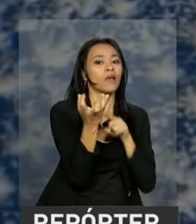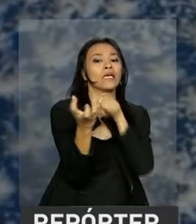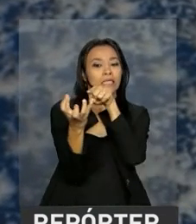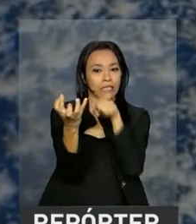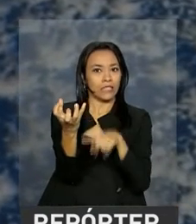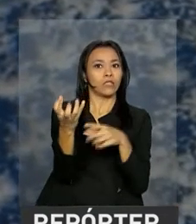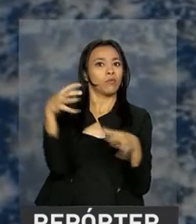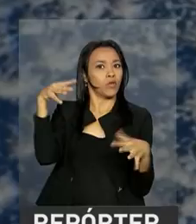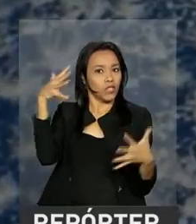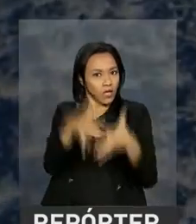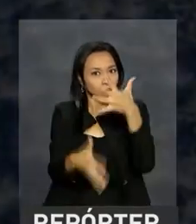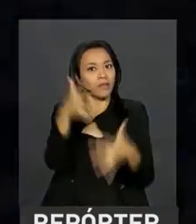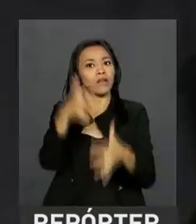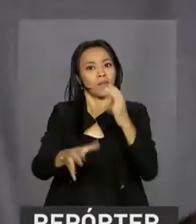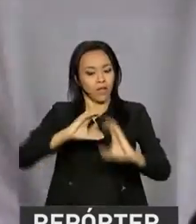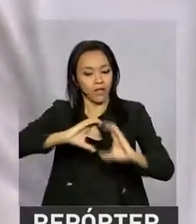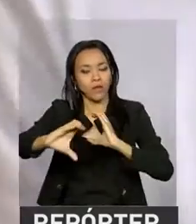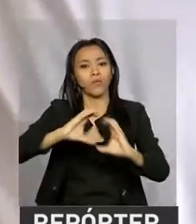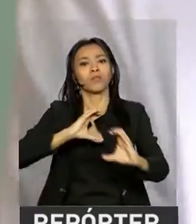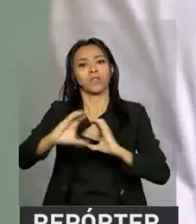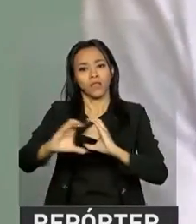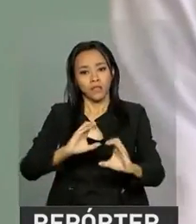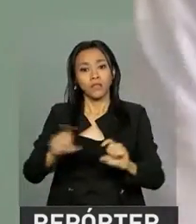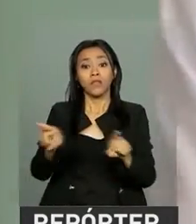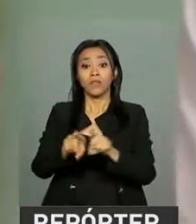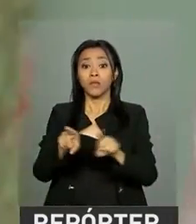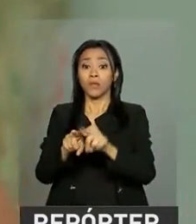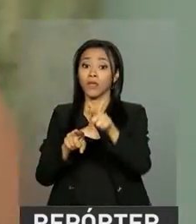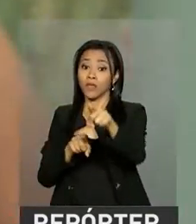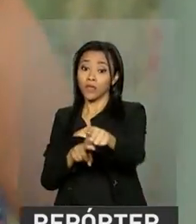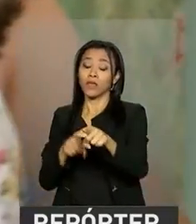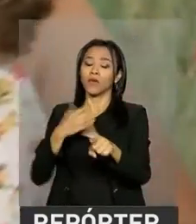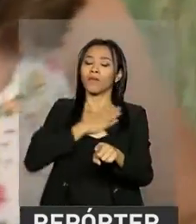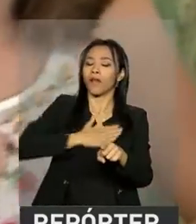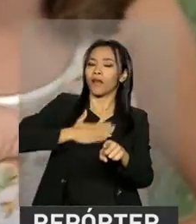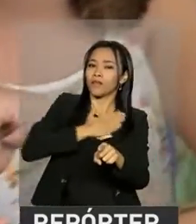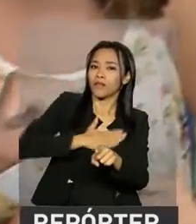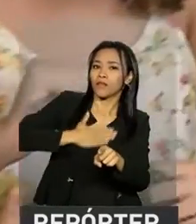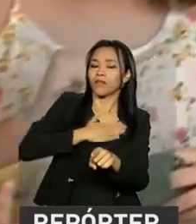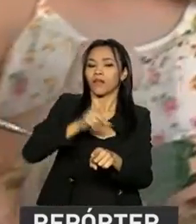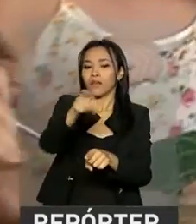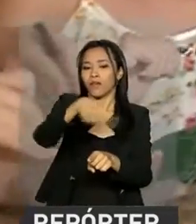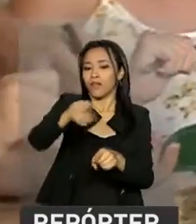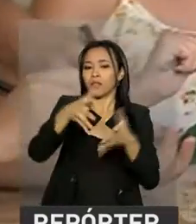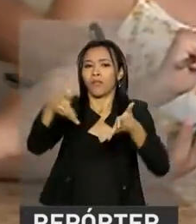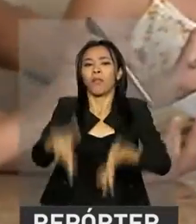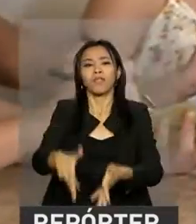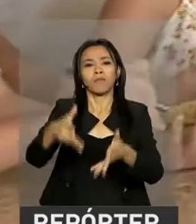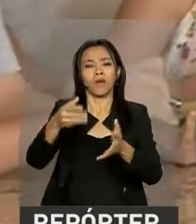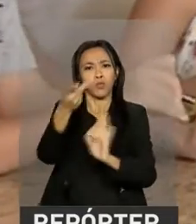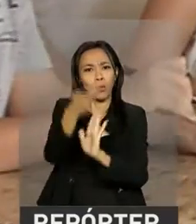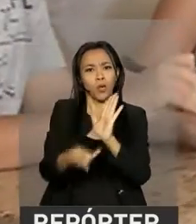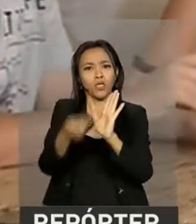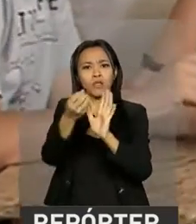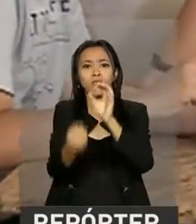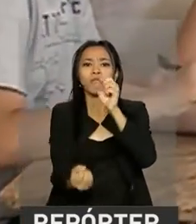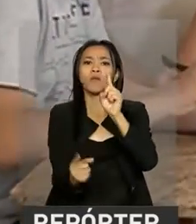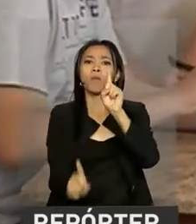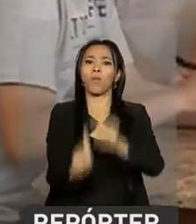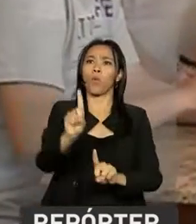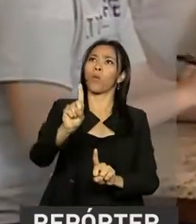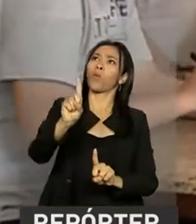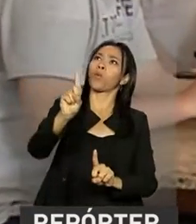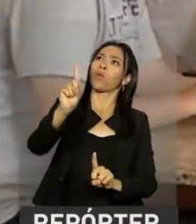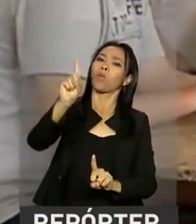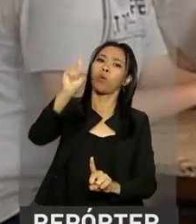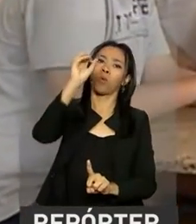comunicações e GPS, por exemplo. Além do reconhecimento e o prazer de terem participado de um projeto que levou ao espaço um